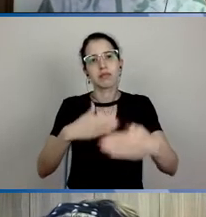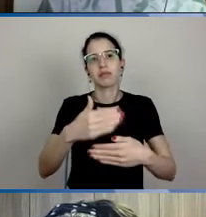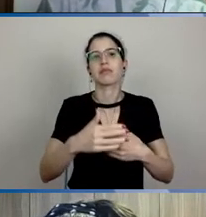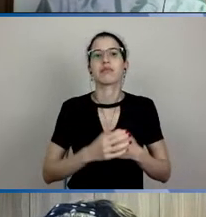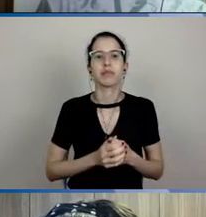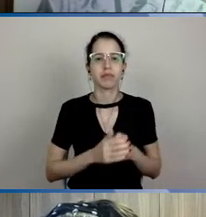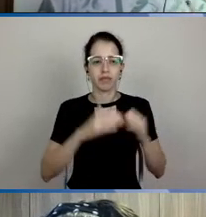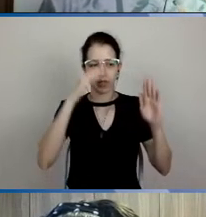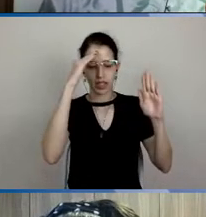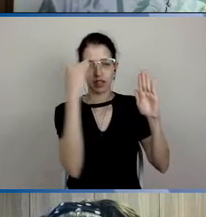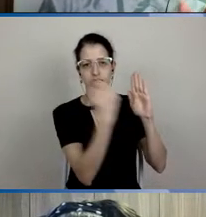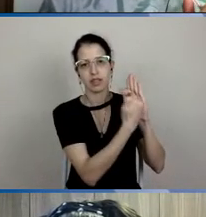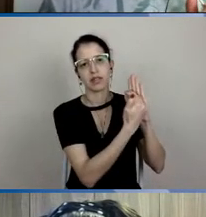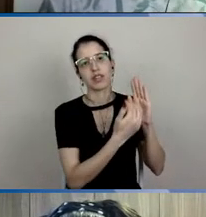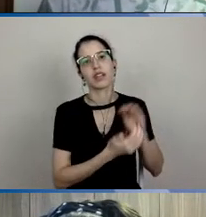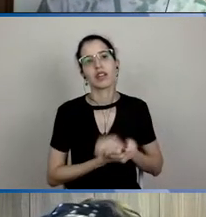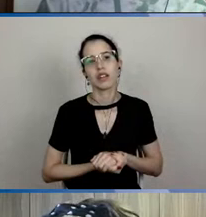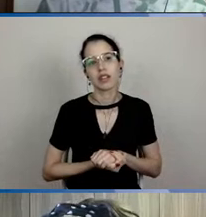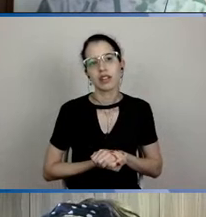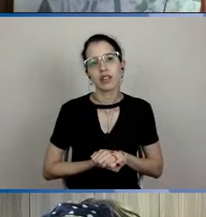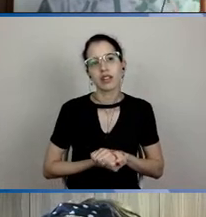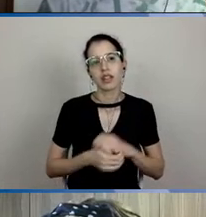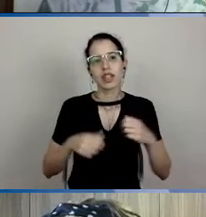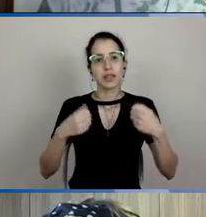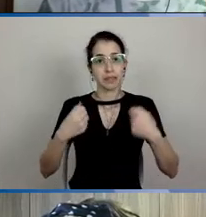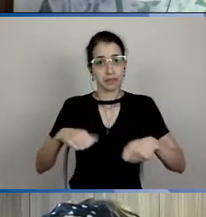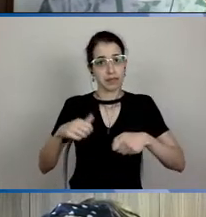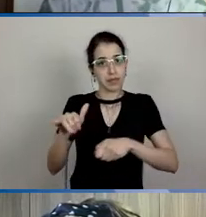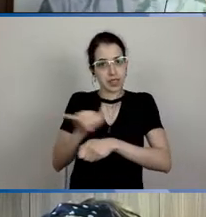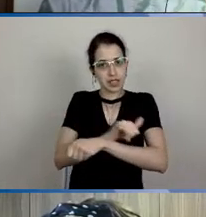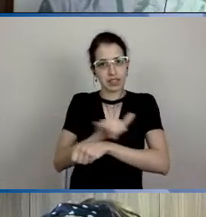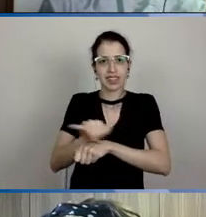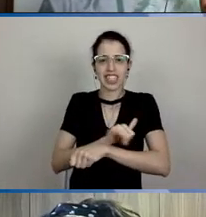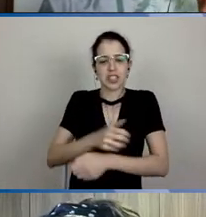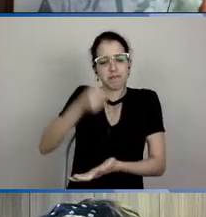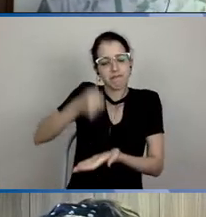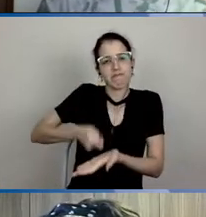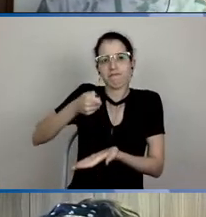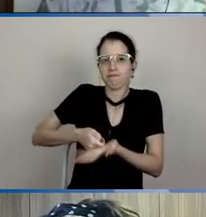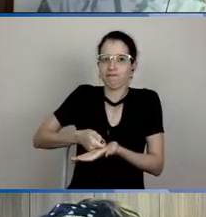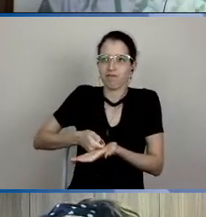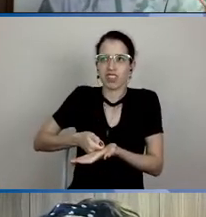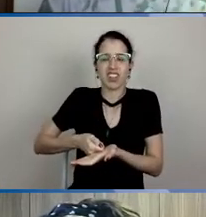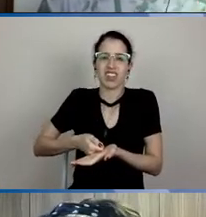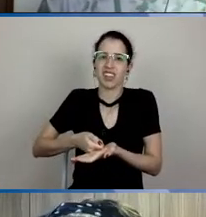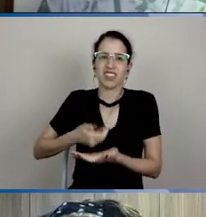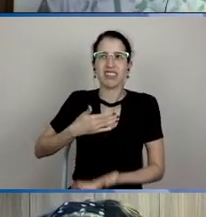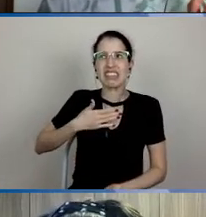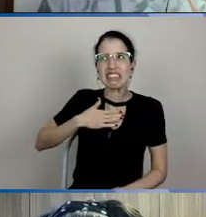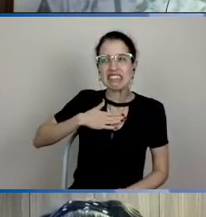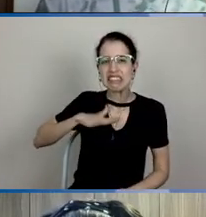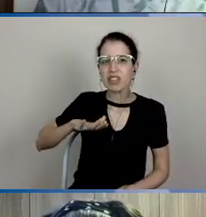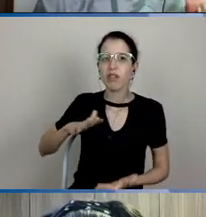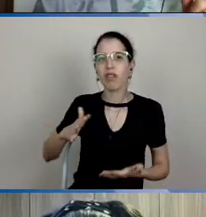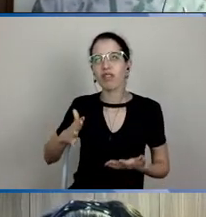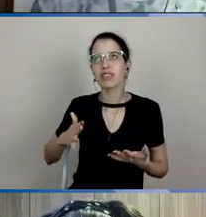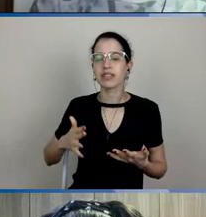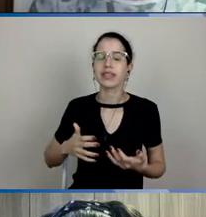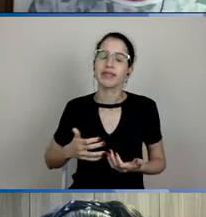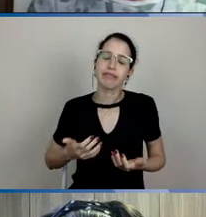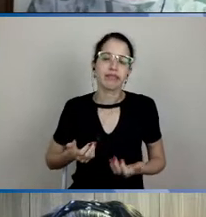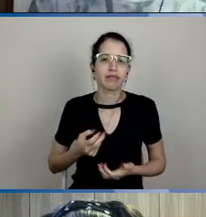essenciais. isso vai exigir medidas rigorosas e pouco agradáveis. Nós vamos ter que ter muita tolerância, resiliência, abnegação,